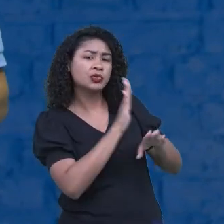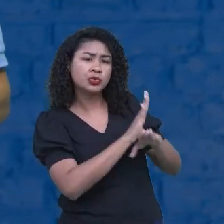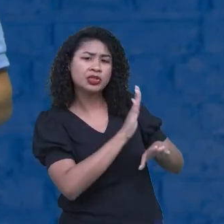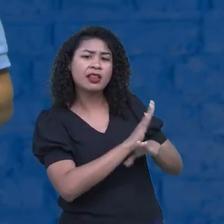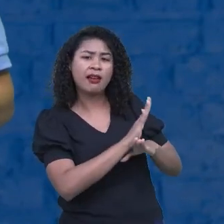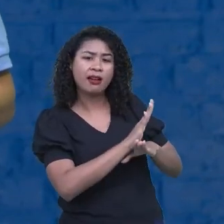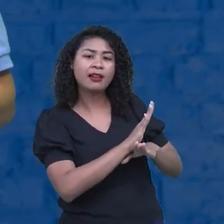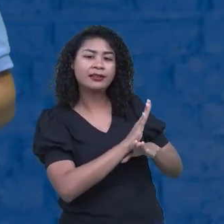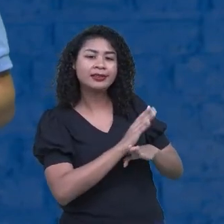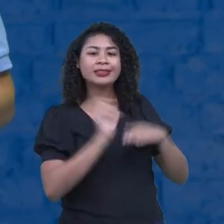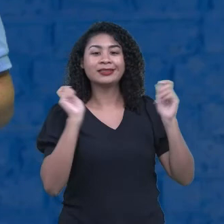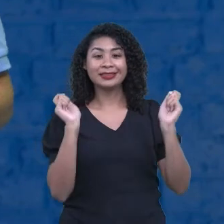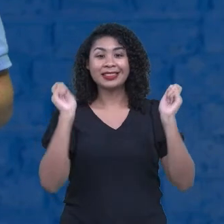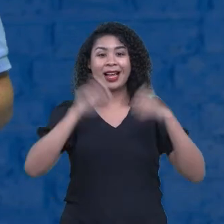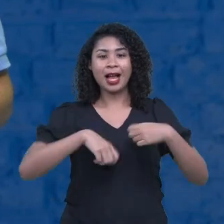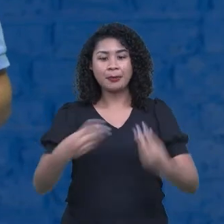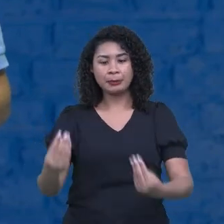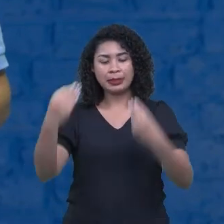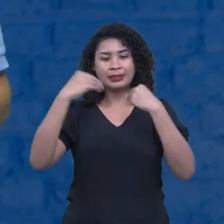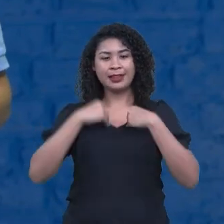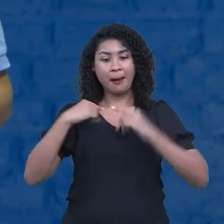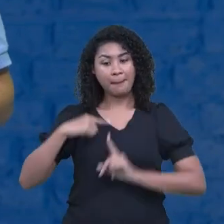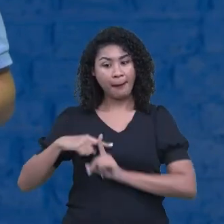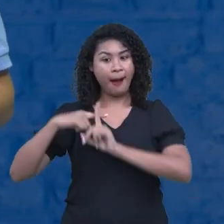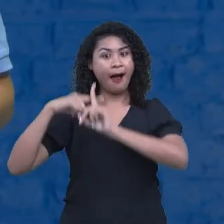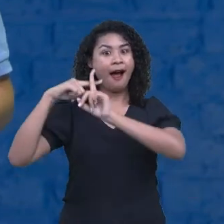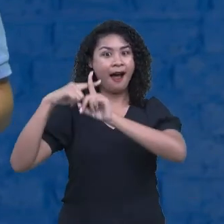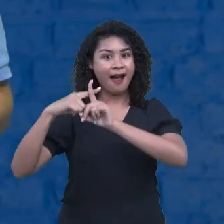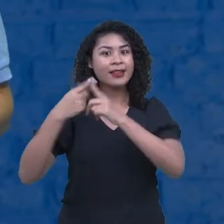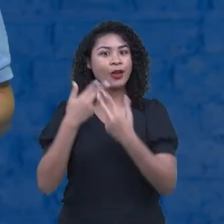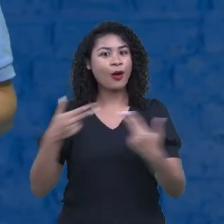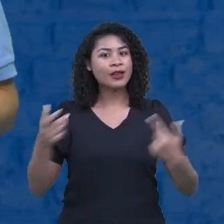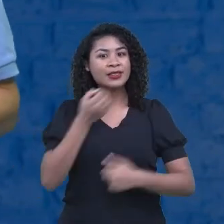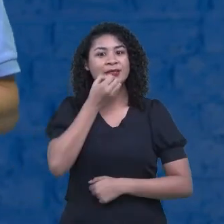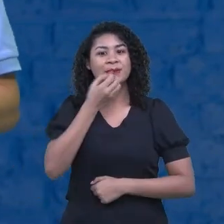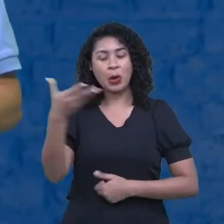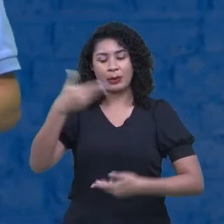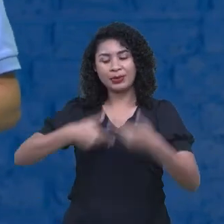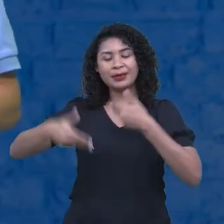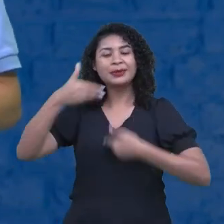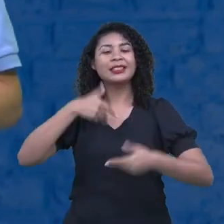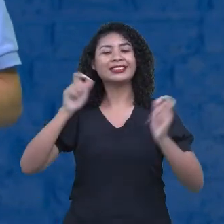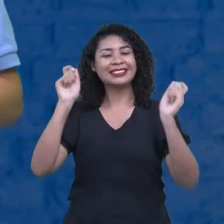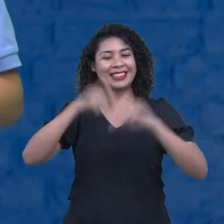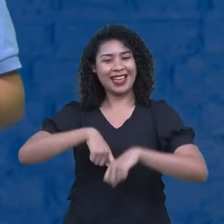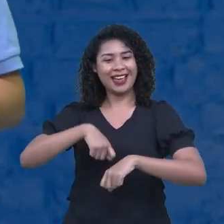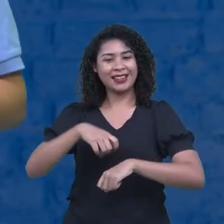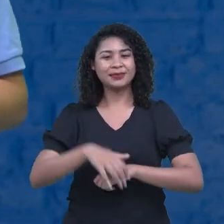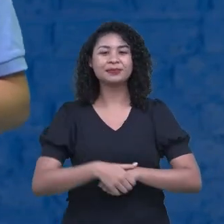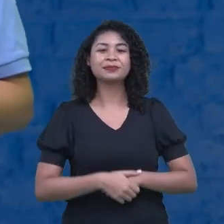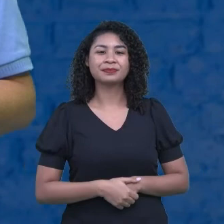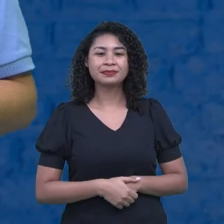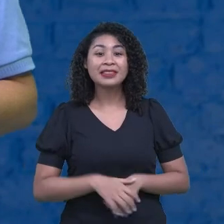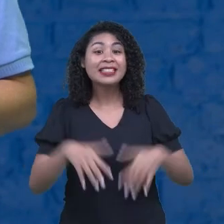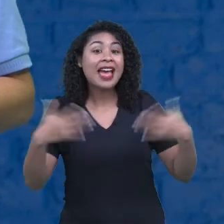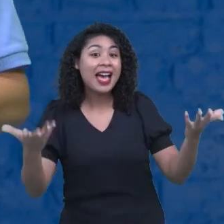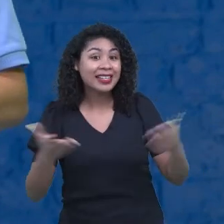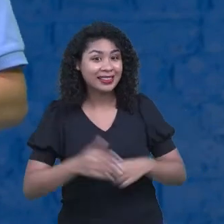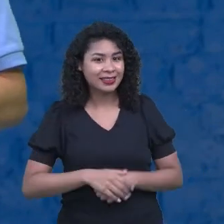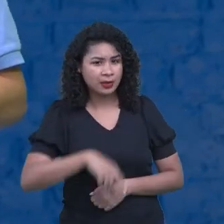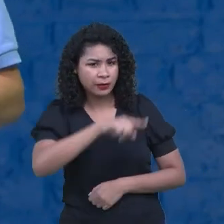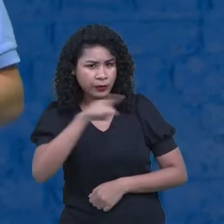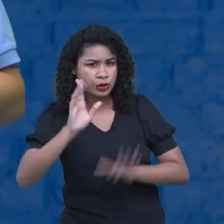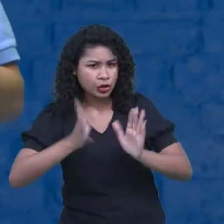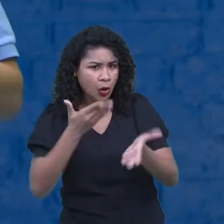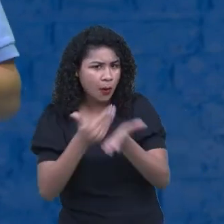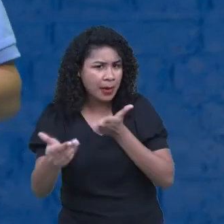trazer o quê? Benefícios não só para você, mas para todos que estão à sua volta. E aí? Vocês já fizeram